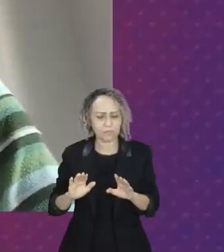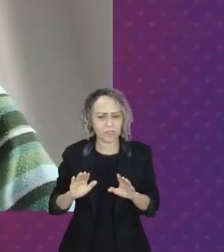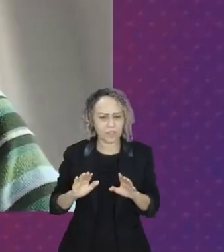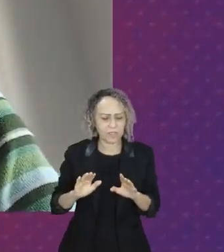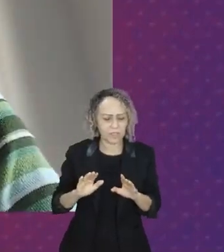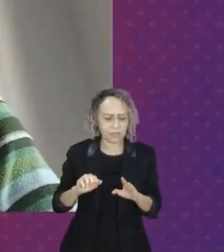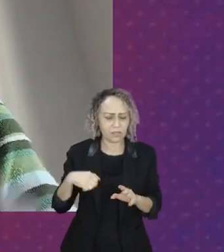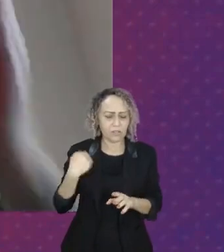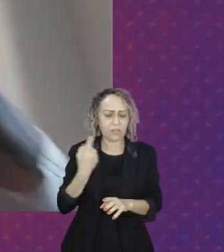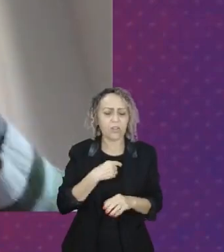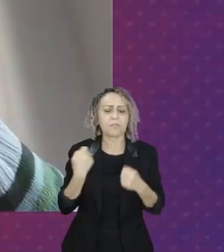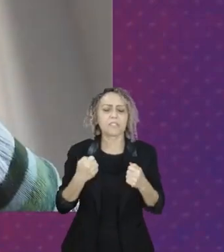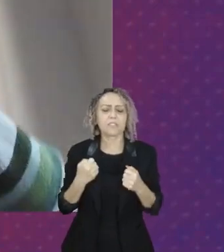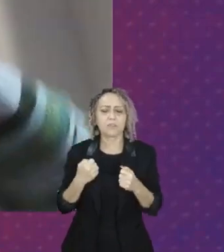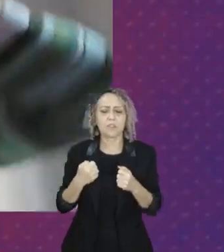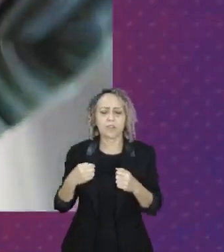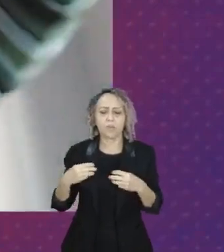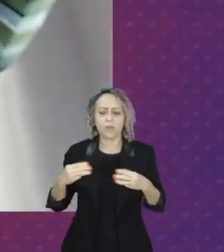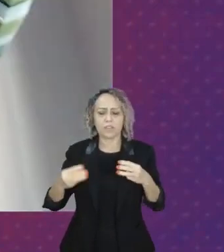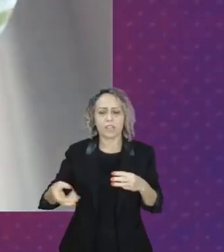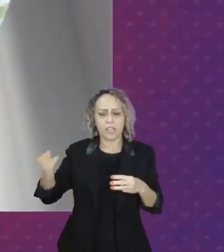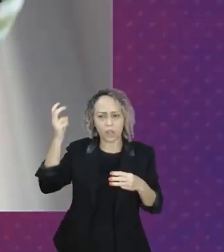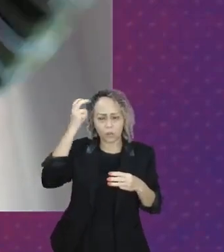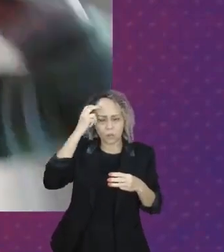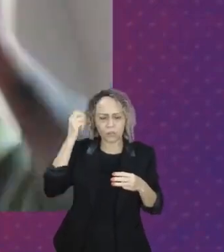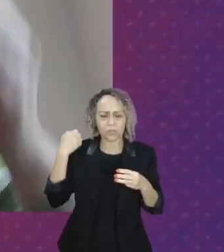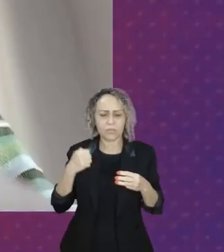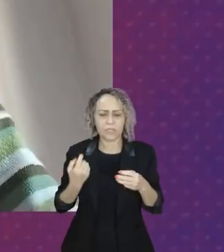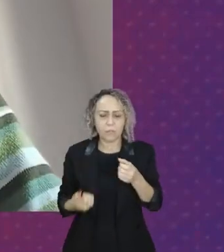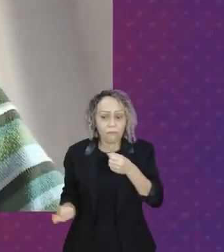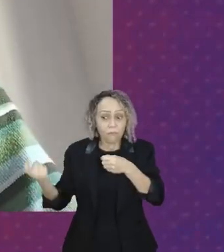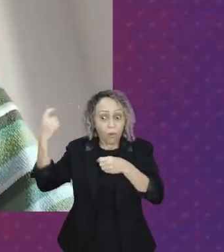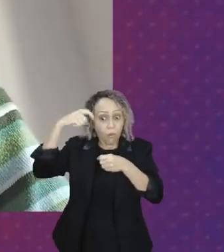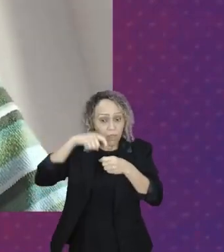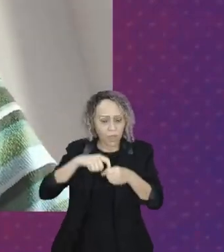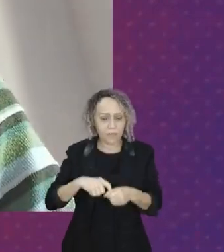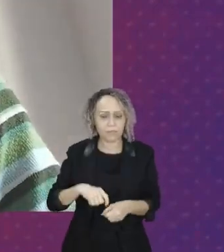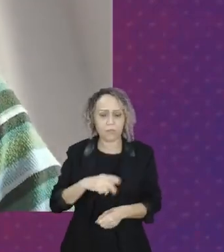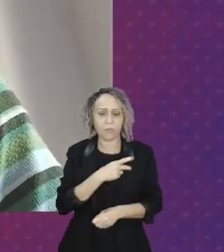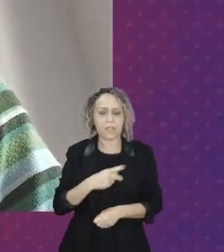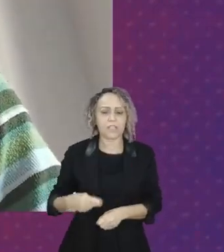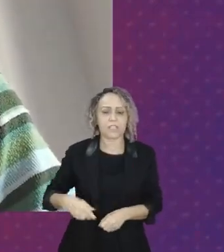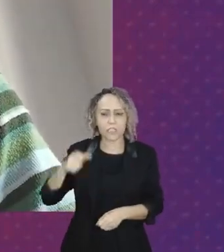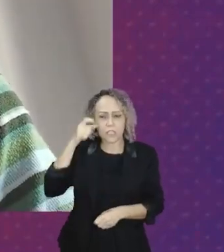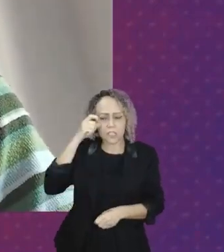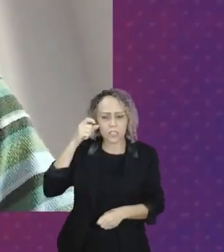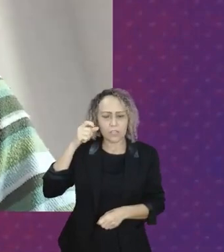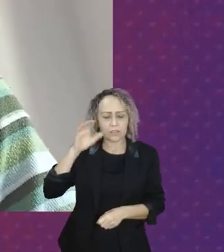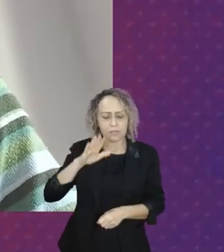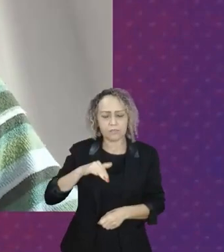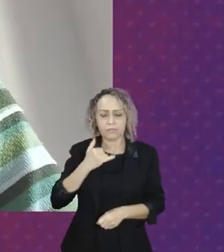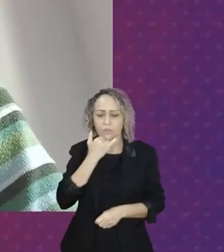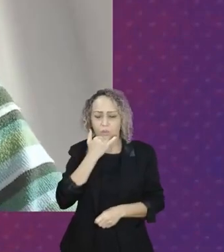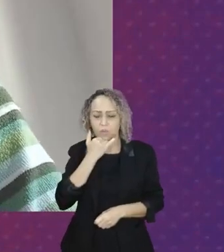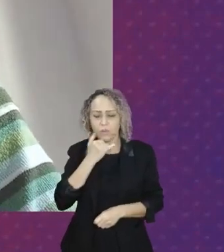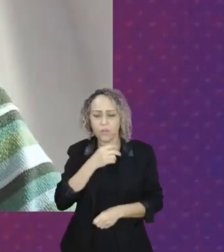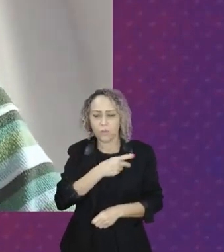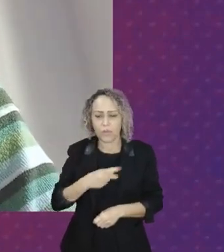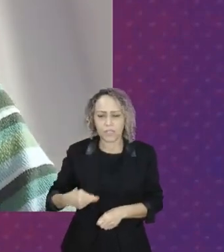Temer, quando deu o golpe, fez a tentativa de excluir o Ministério da Cultura